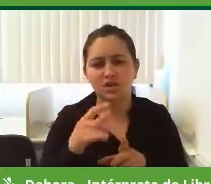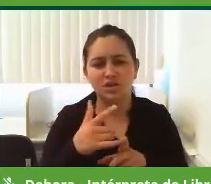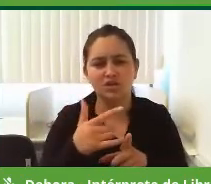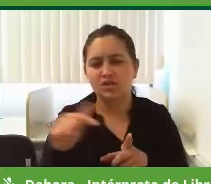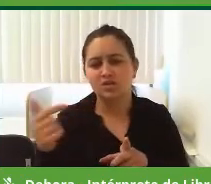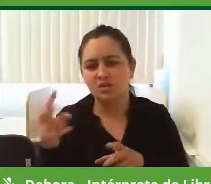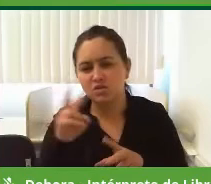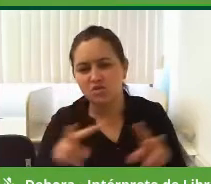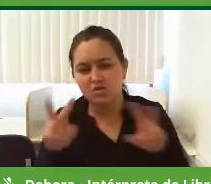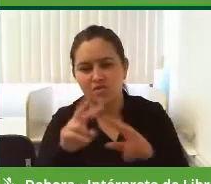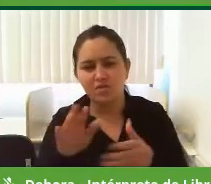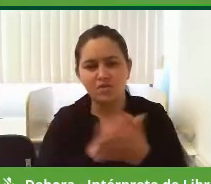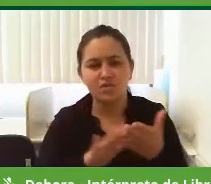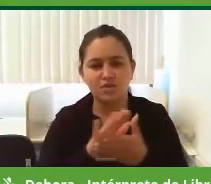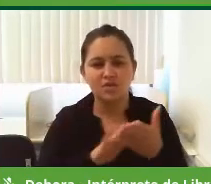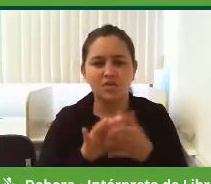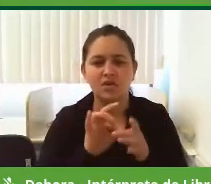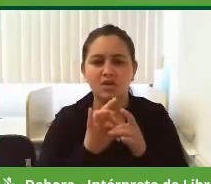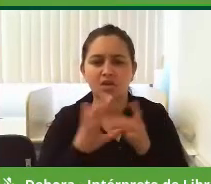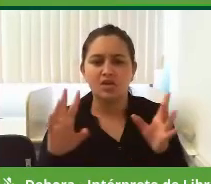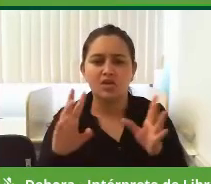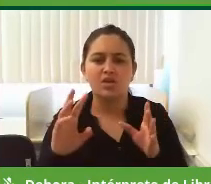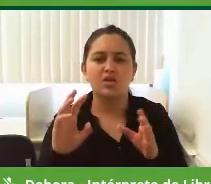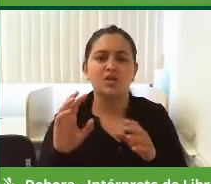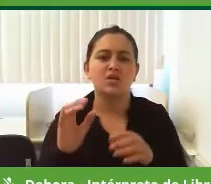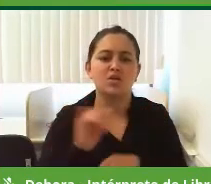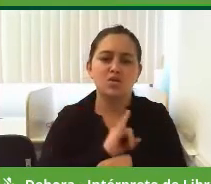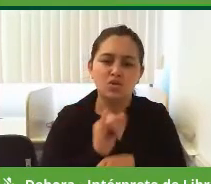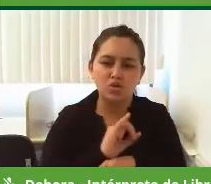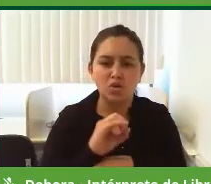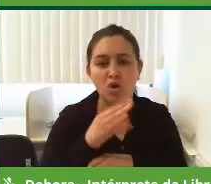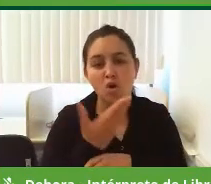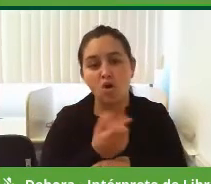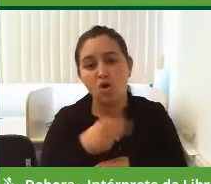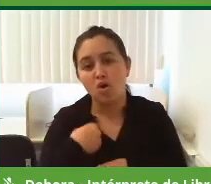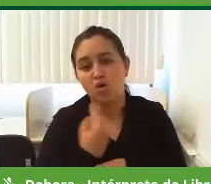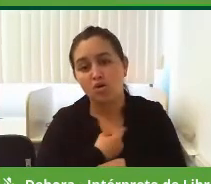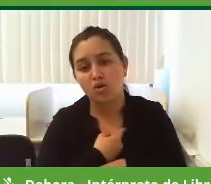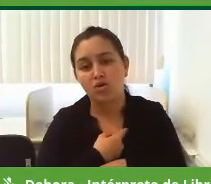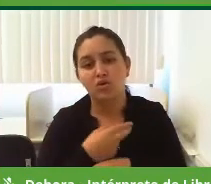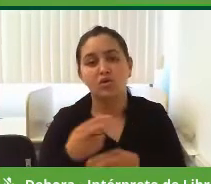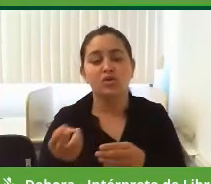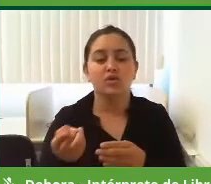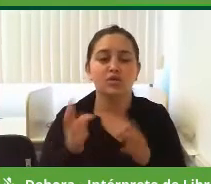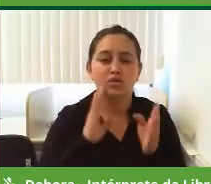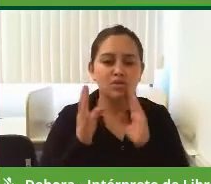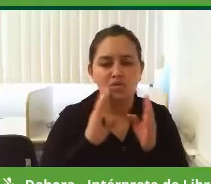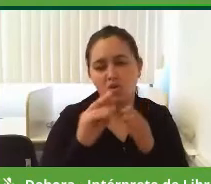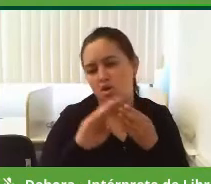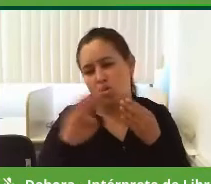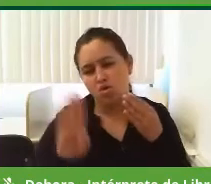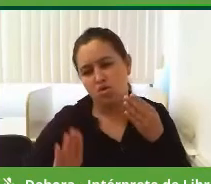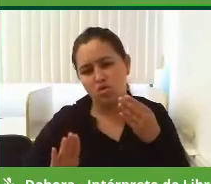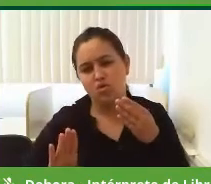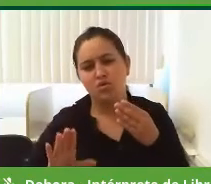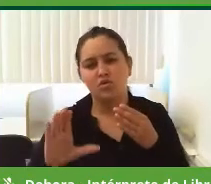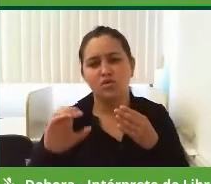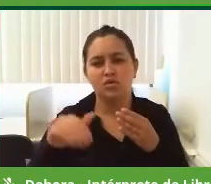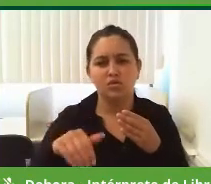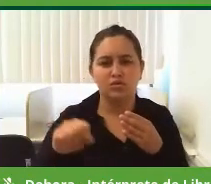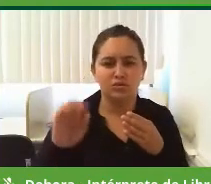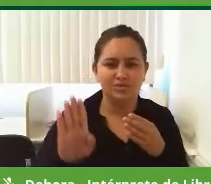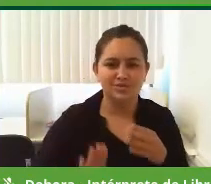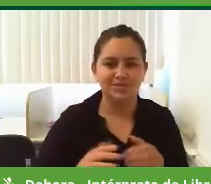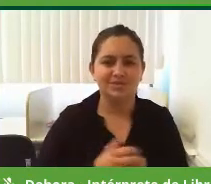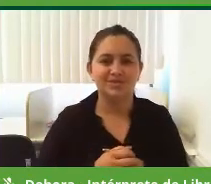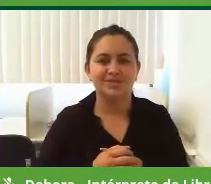assistiu ainda, elas estão disponíveis aqui no YouTube, ou nas nossas páginas das redes sociais da Univire, Campos São Bento